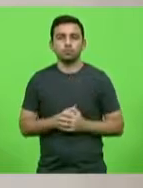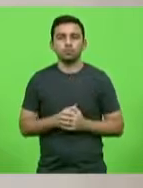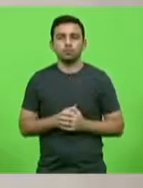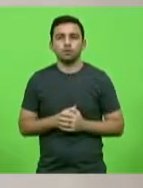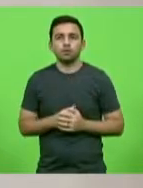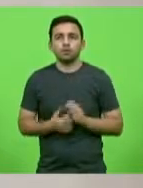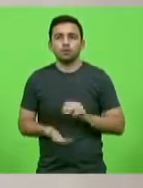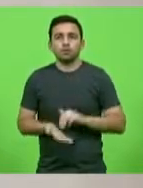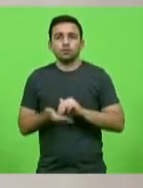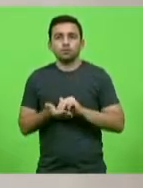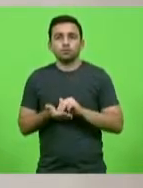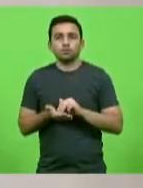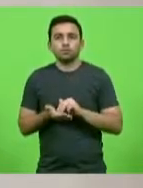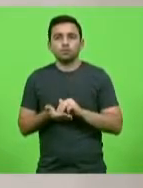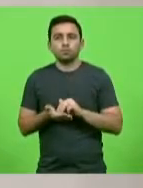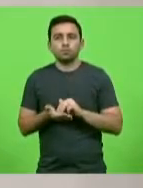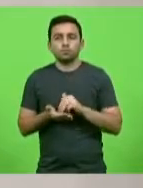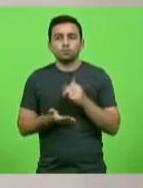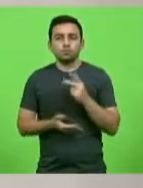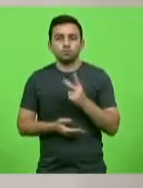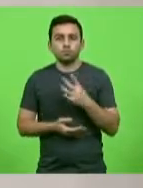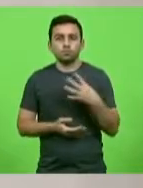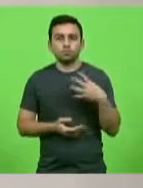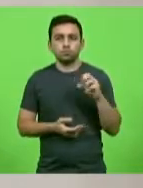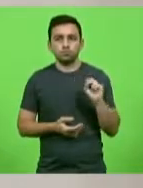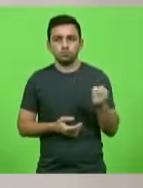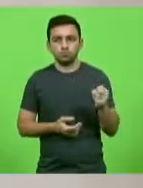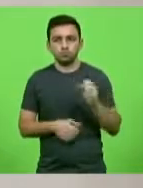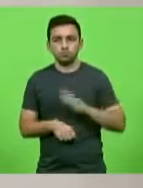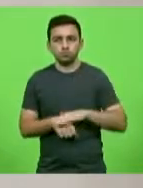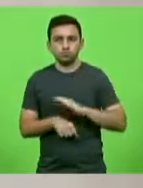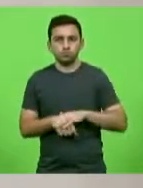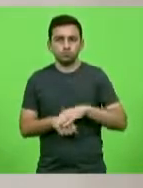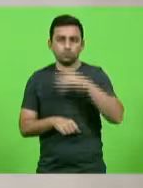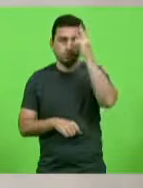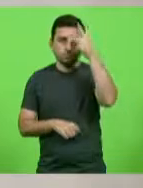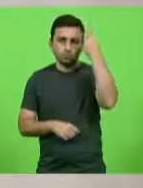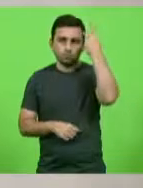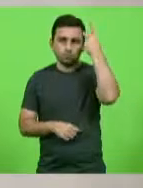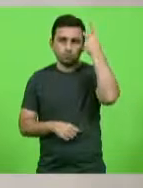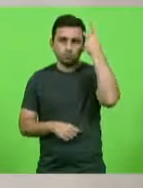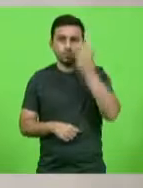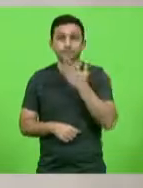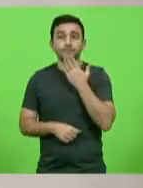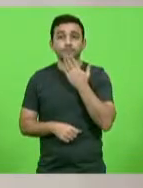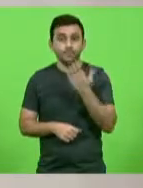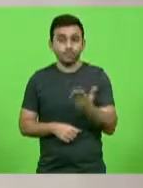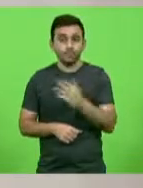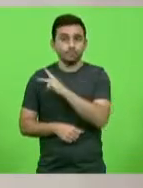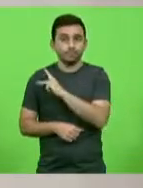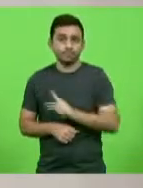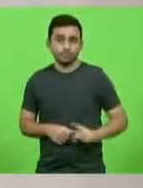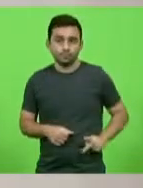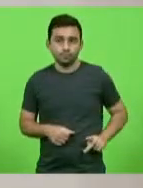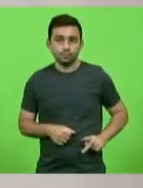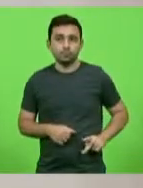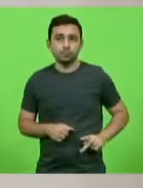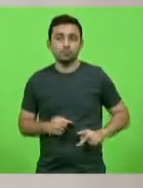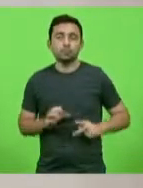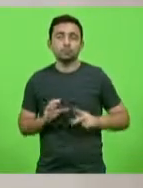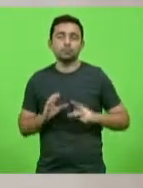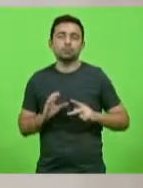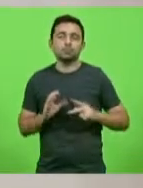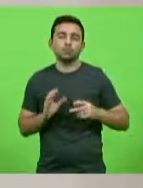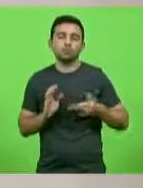Moção 248. Deputada Paulinha. Manifestando apelo ao presidente da Câmara de Deputados e ao